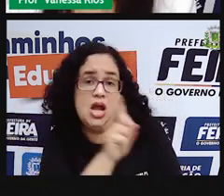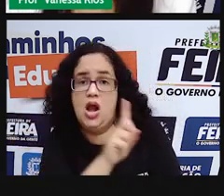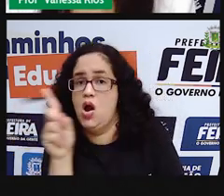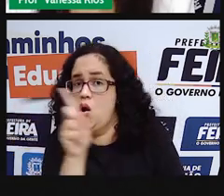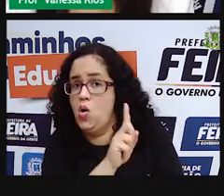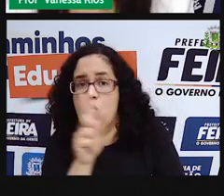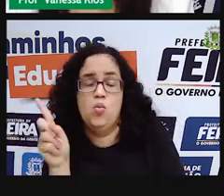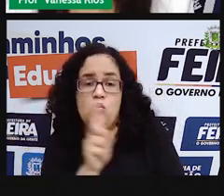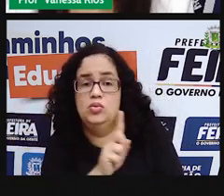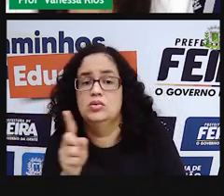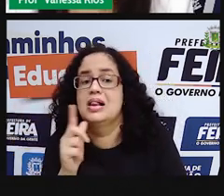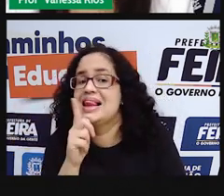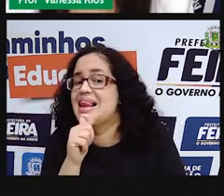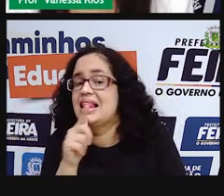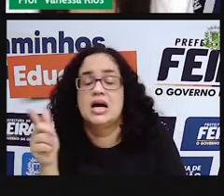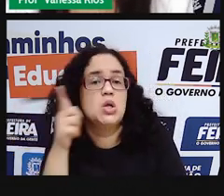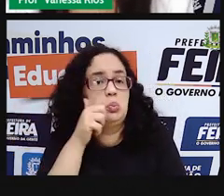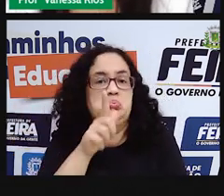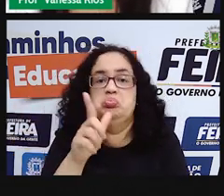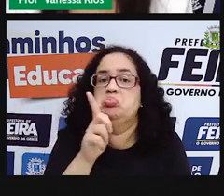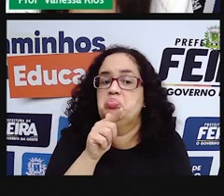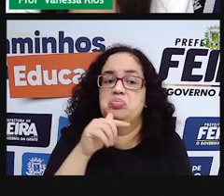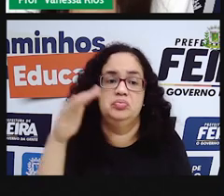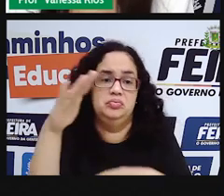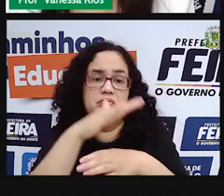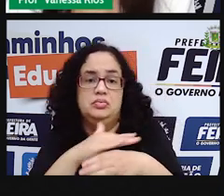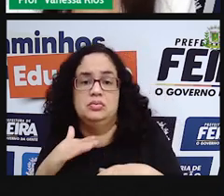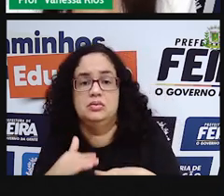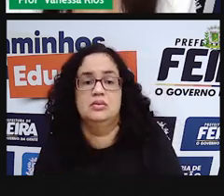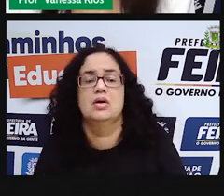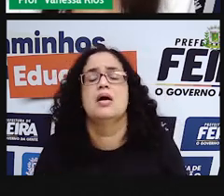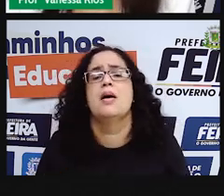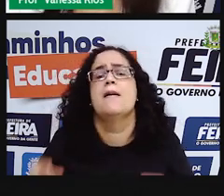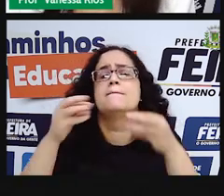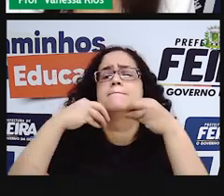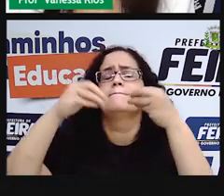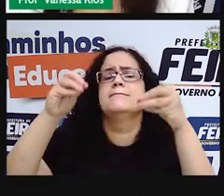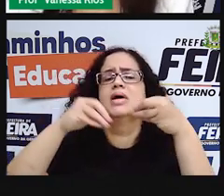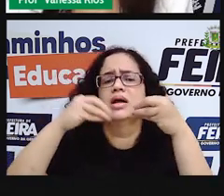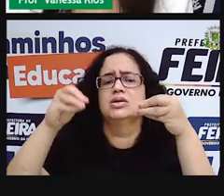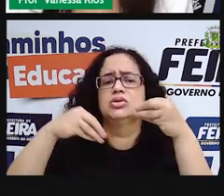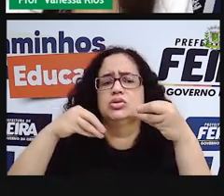não, a água não passou. E o plástico?